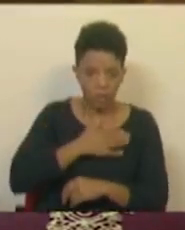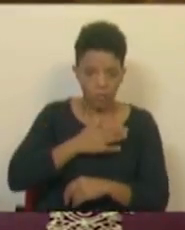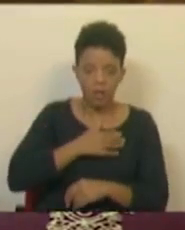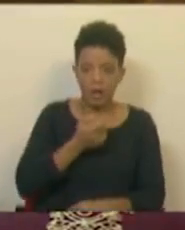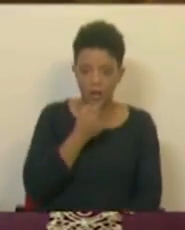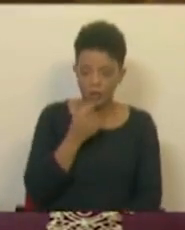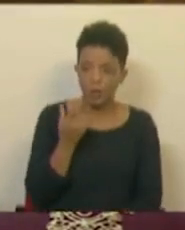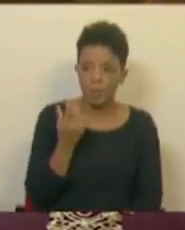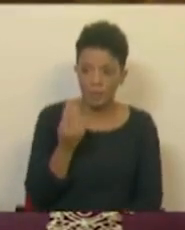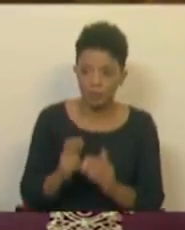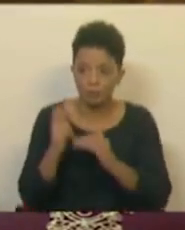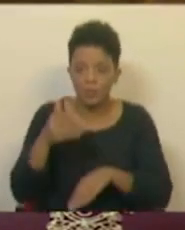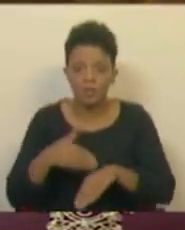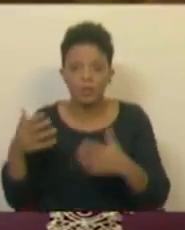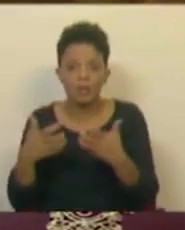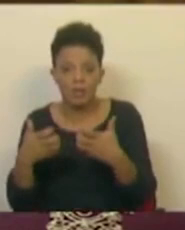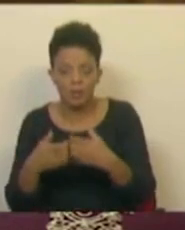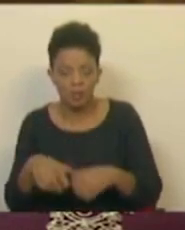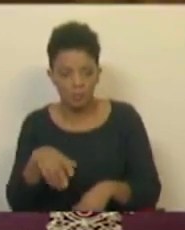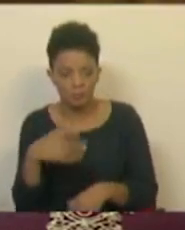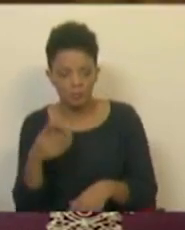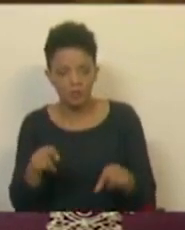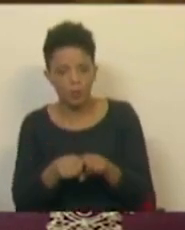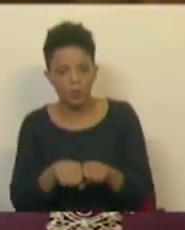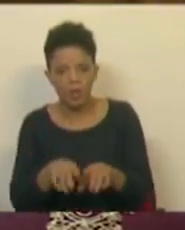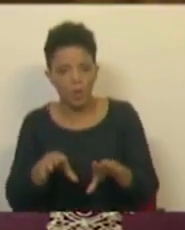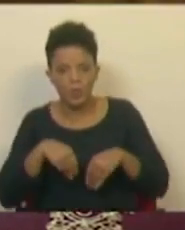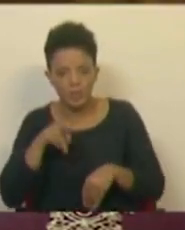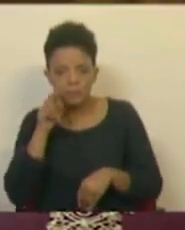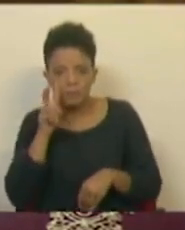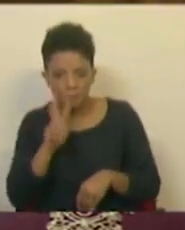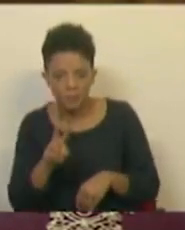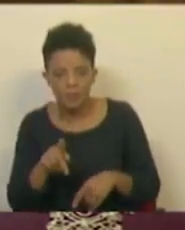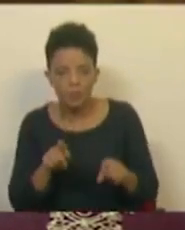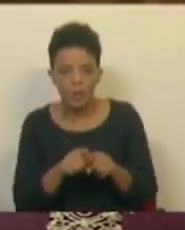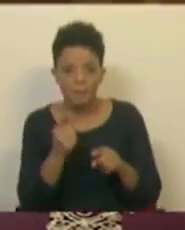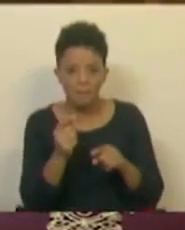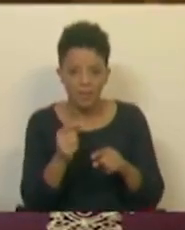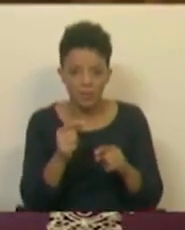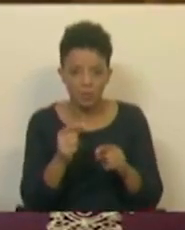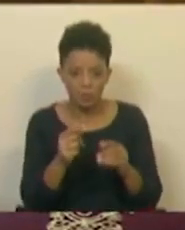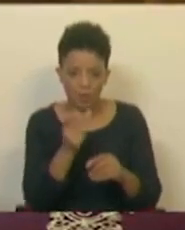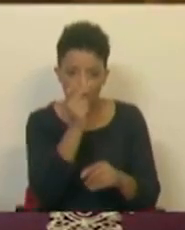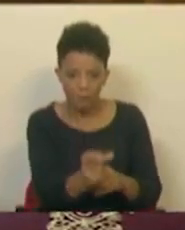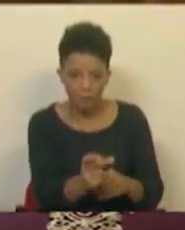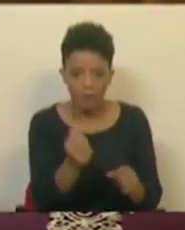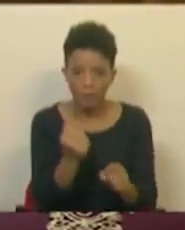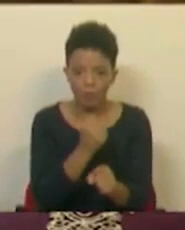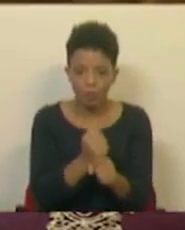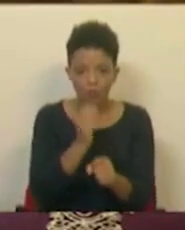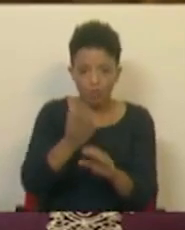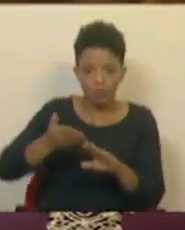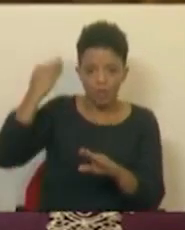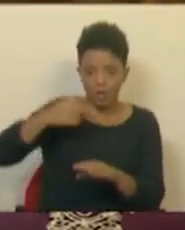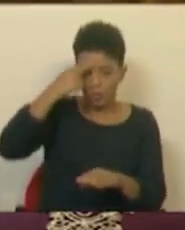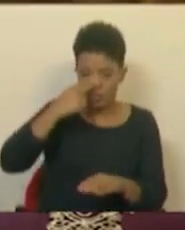inflação em tempo de guerra, recusar-se a ver que o tablamento de preços já funcionou, funcionou na